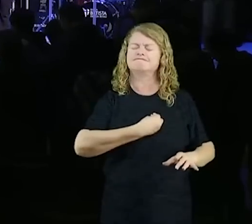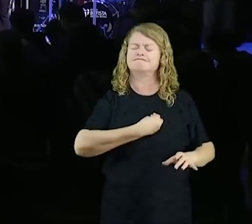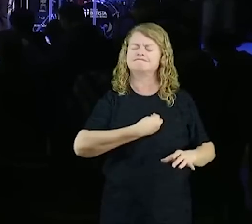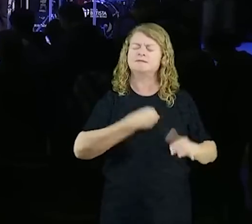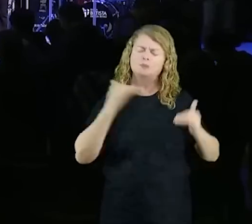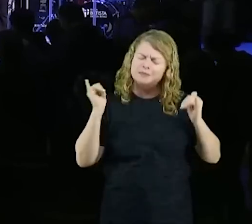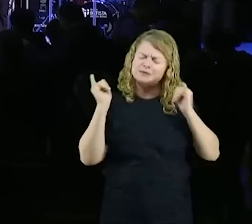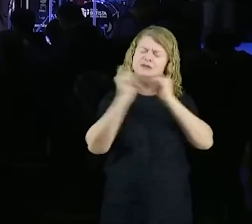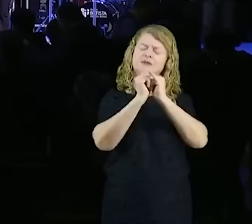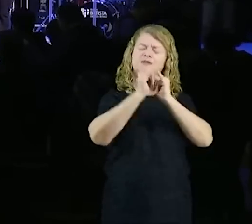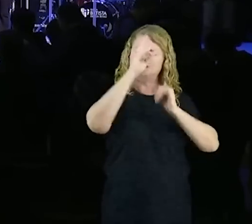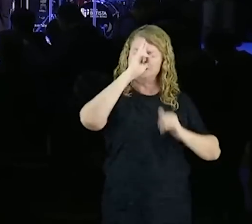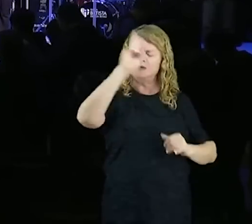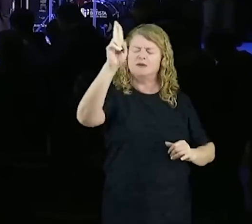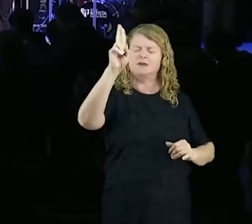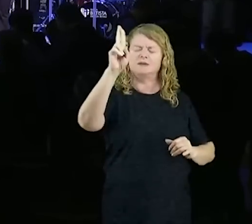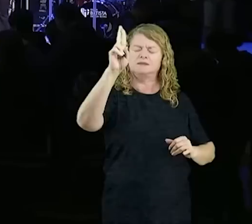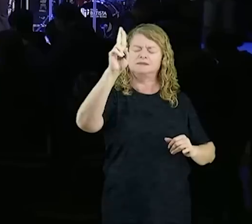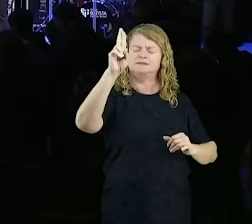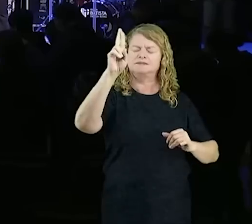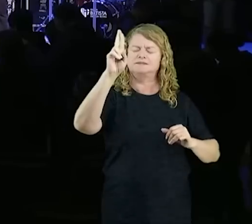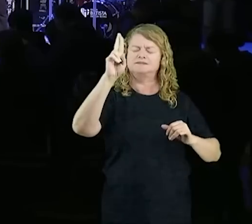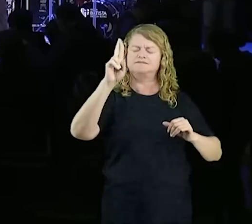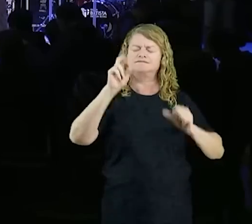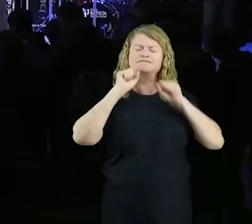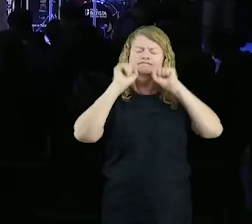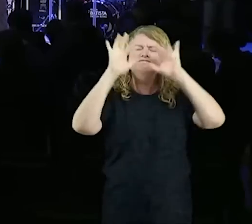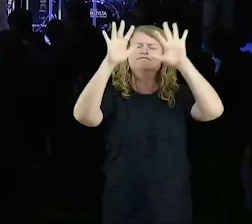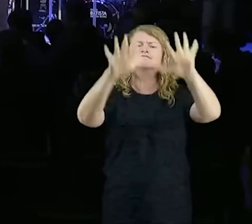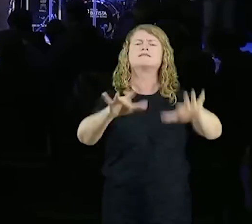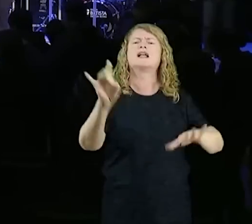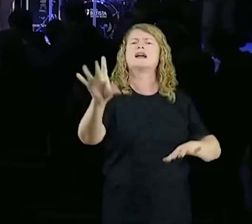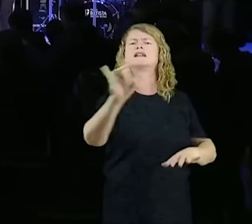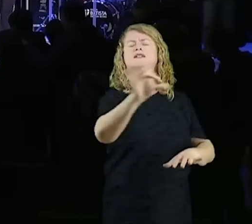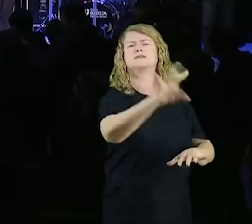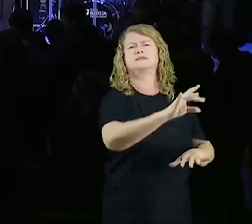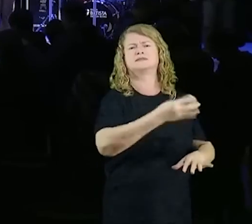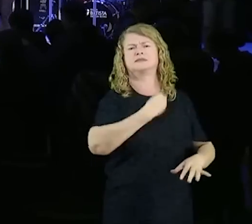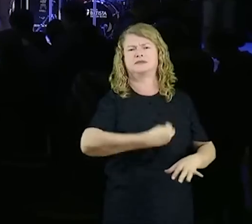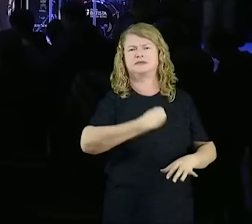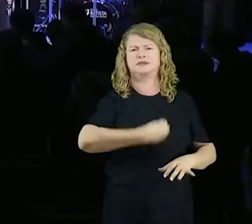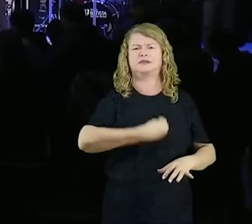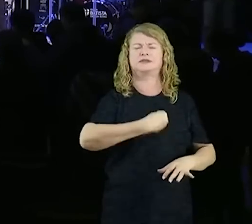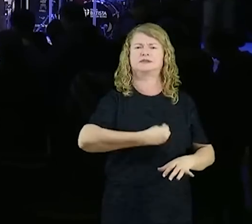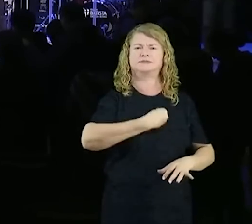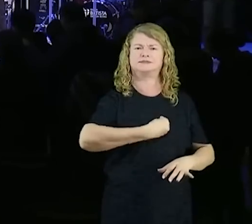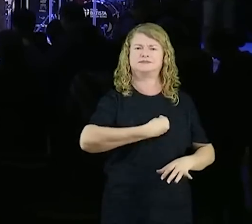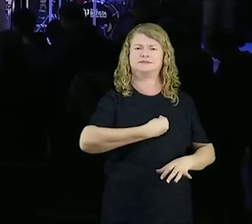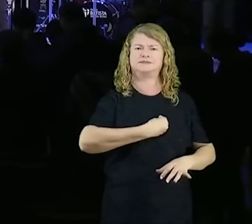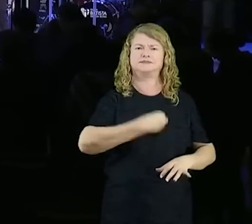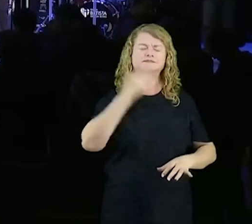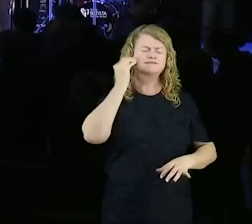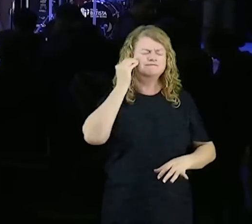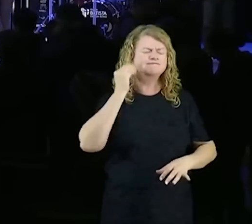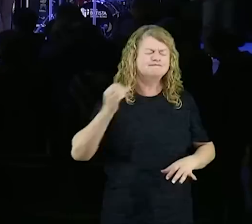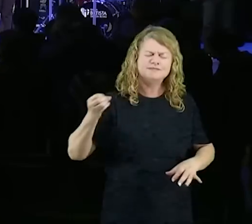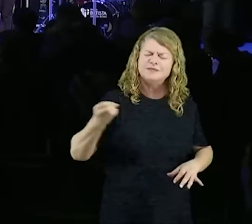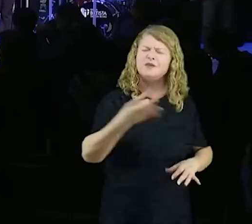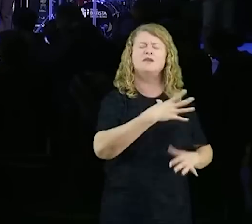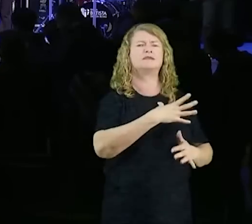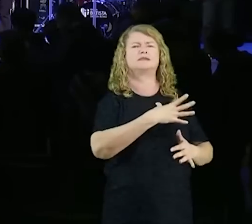perdão do Senhor, nós cumprimos cada uma dessas vidas, com uma vida nova, Espírito de Deus,